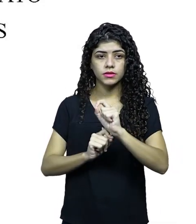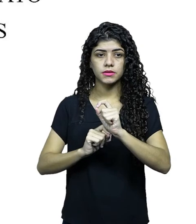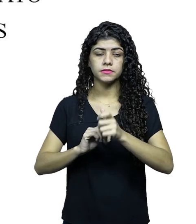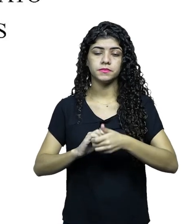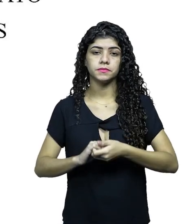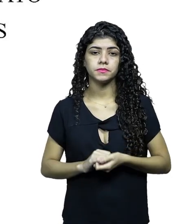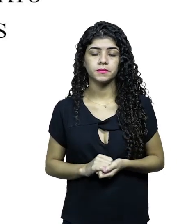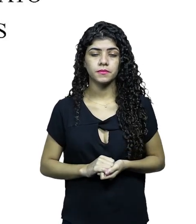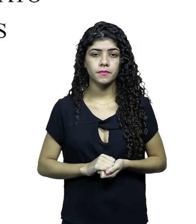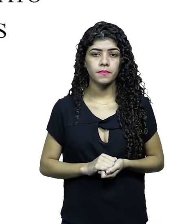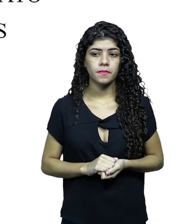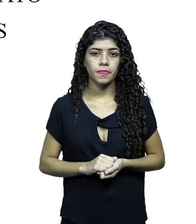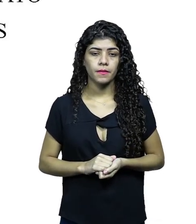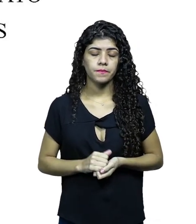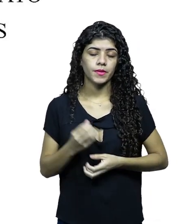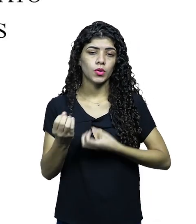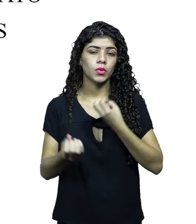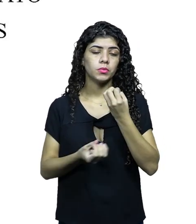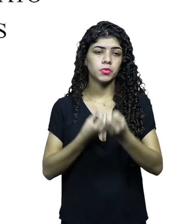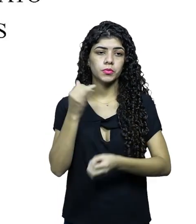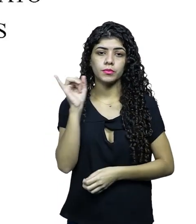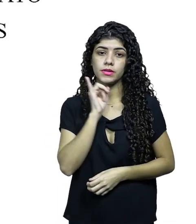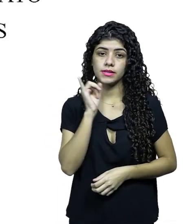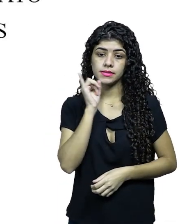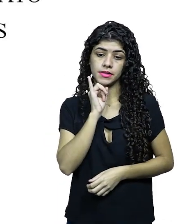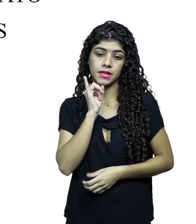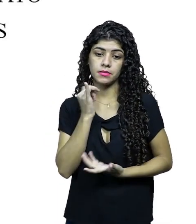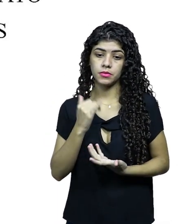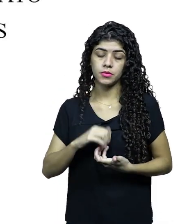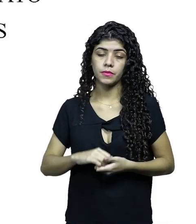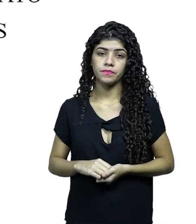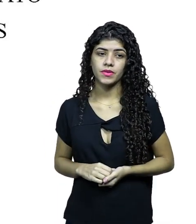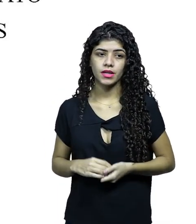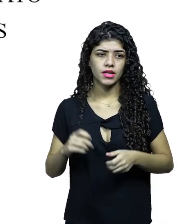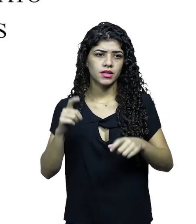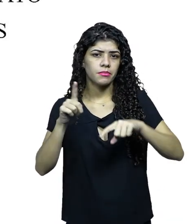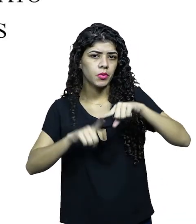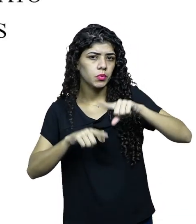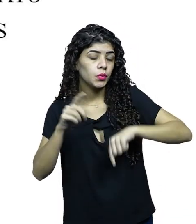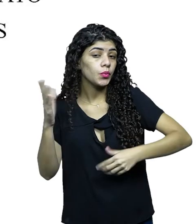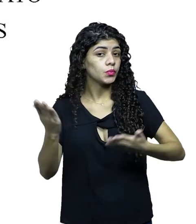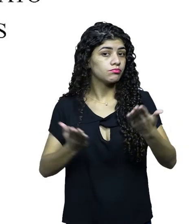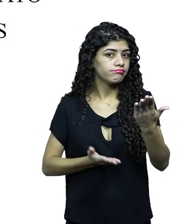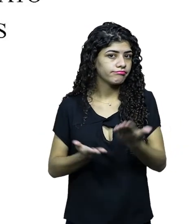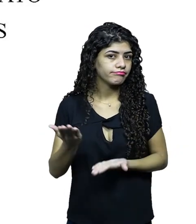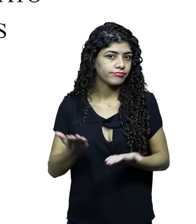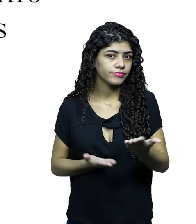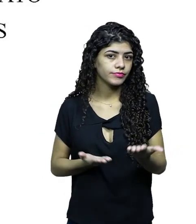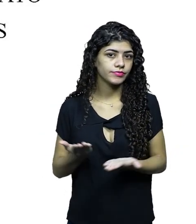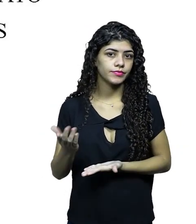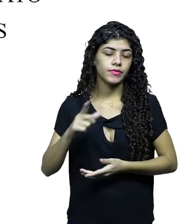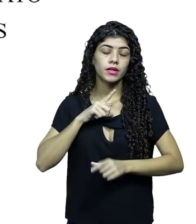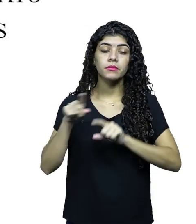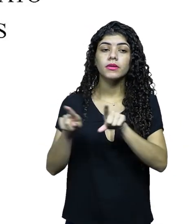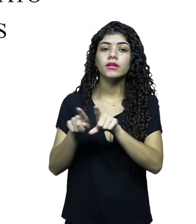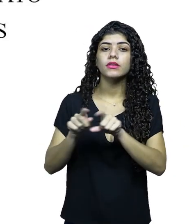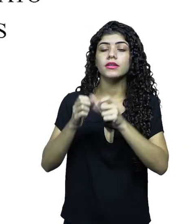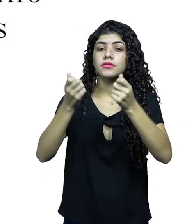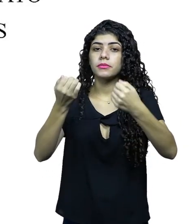elementos como colocação de marcas, produtos, serviços?